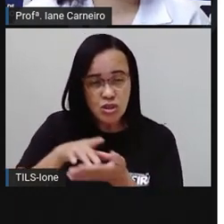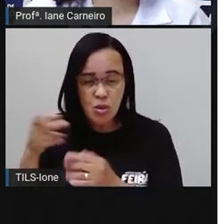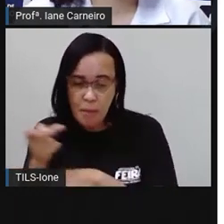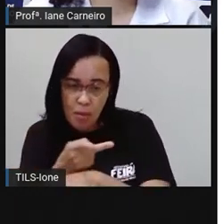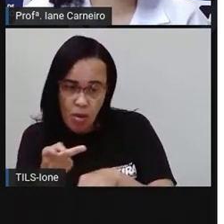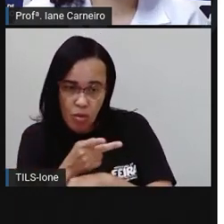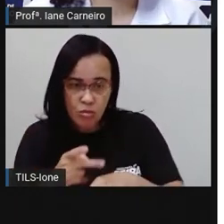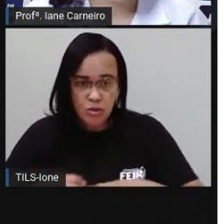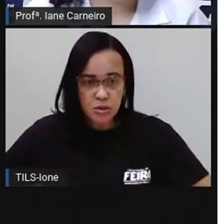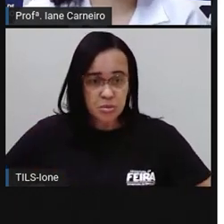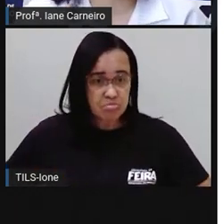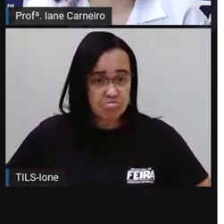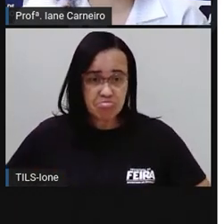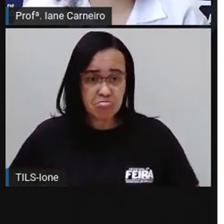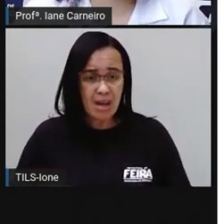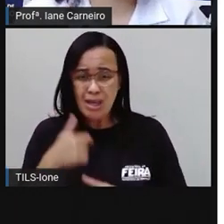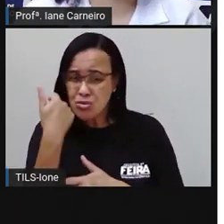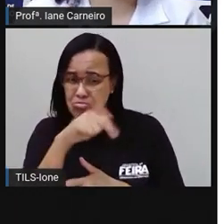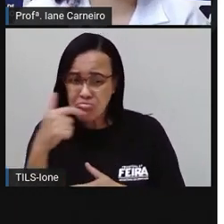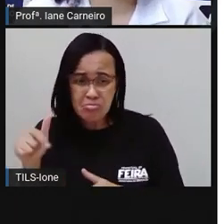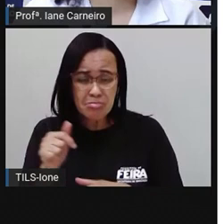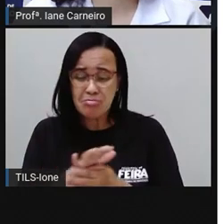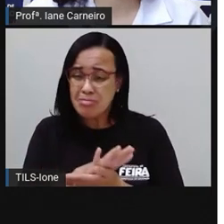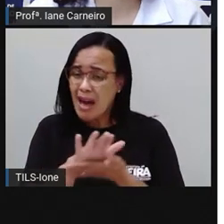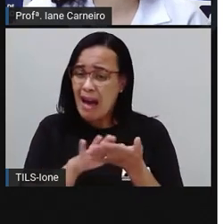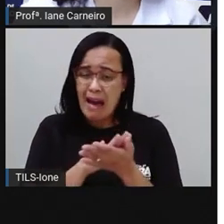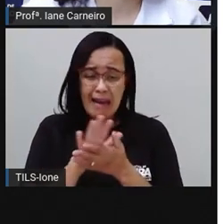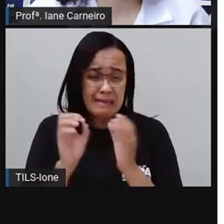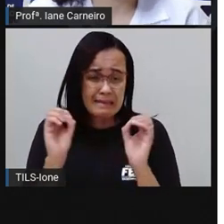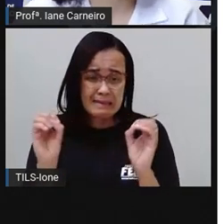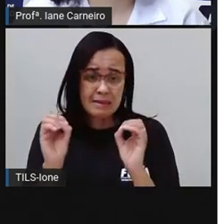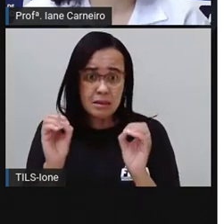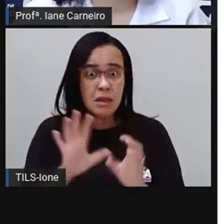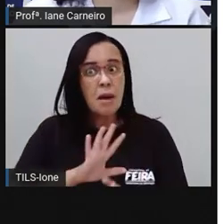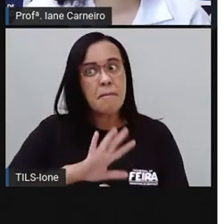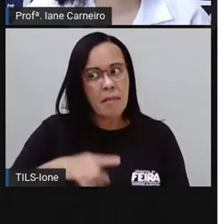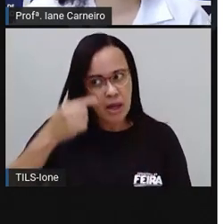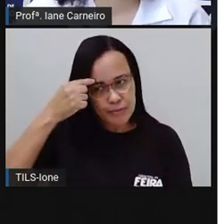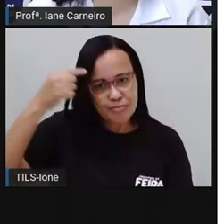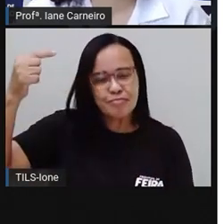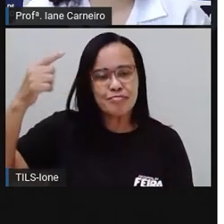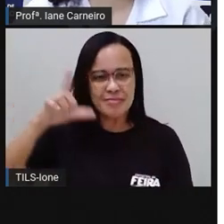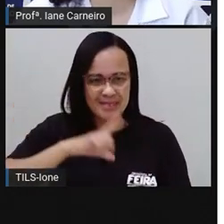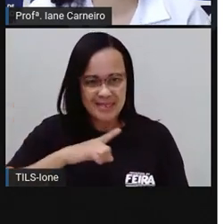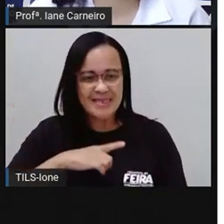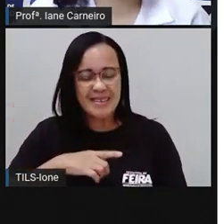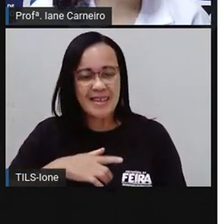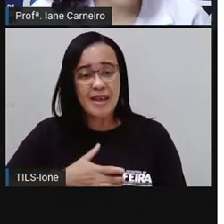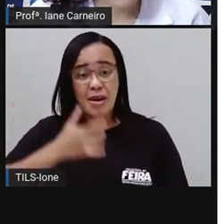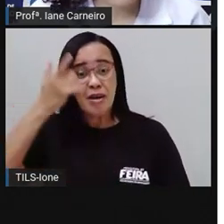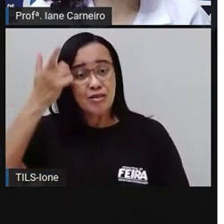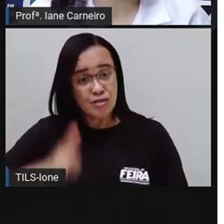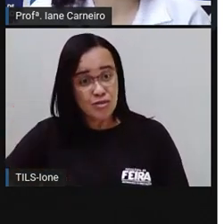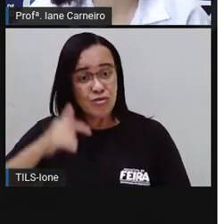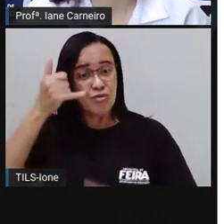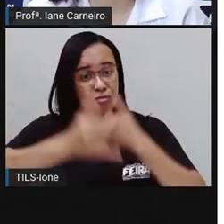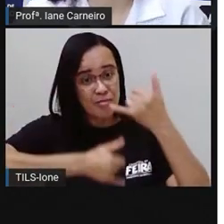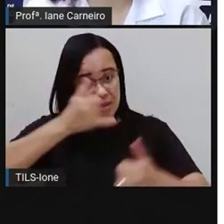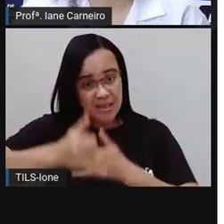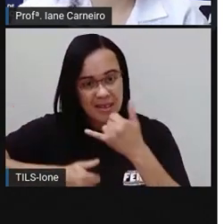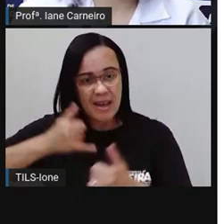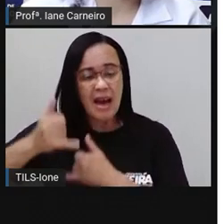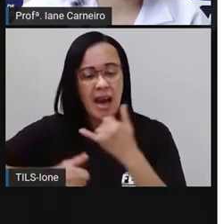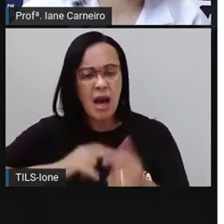Eu não tenho um centavo, ele disse. Mas tenho uma ideia. Vamos brincar novamente, já